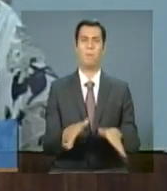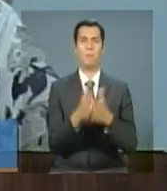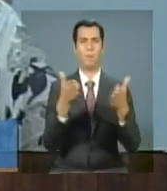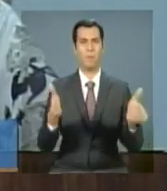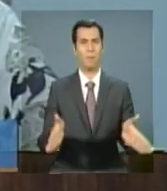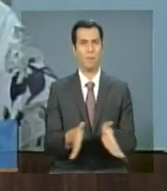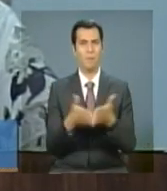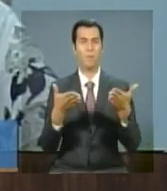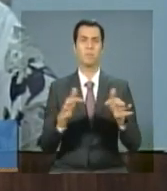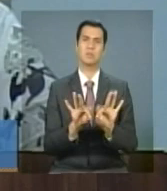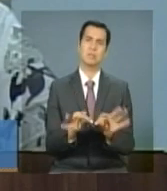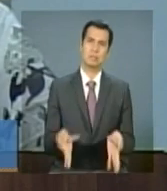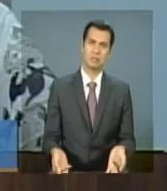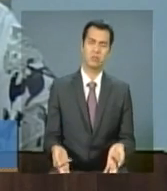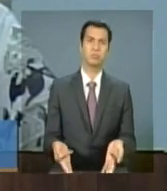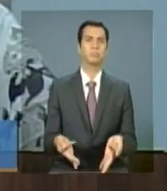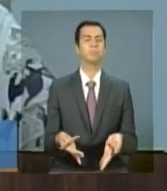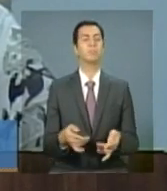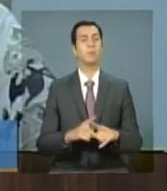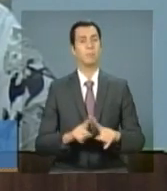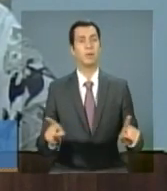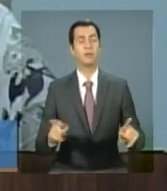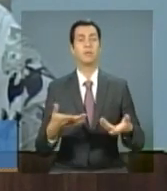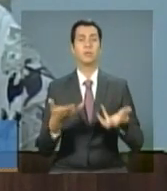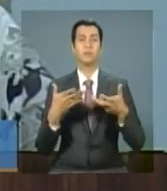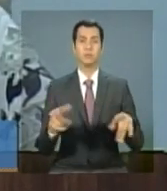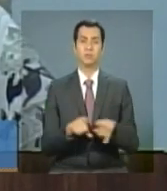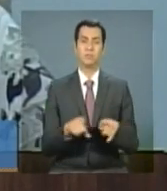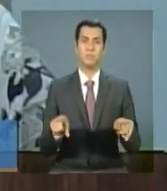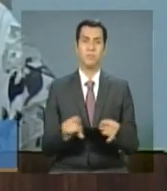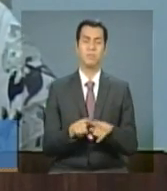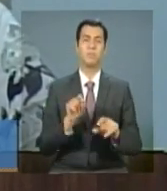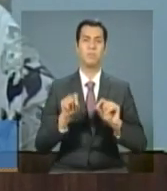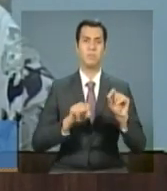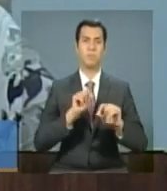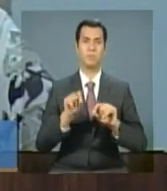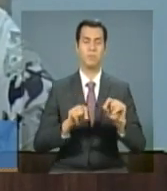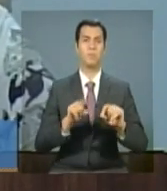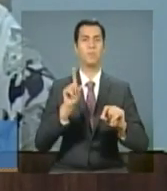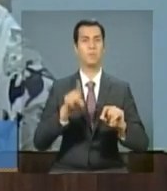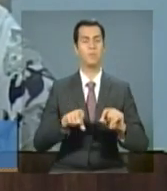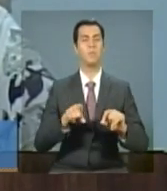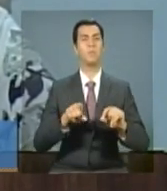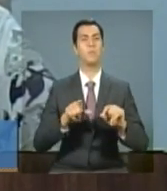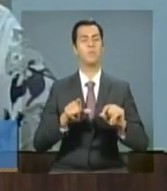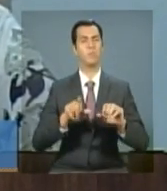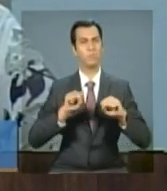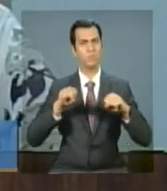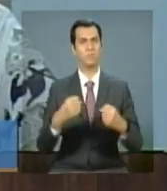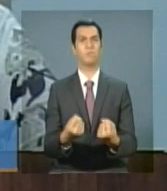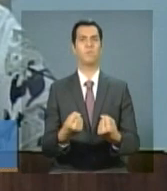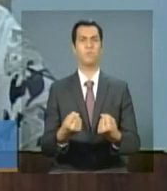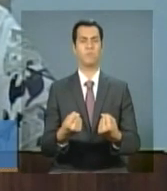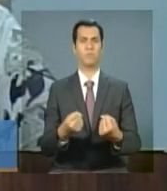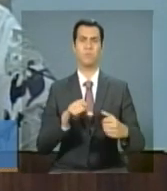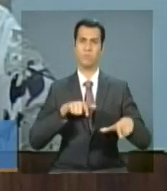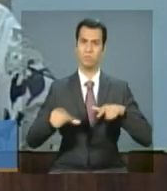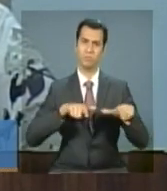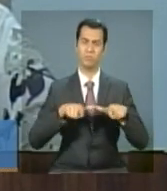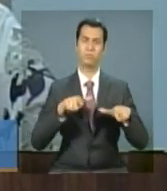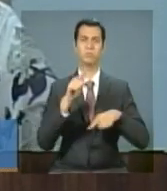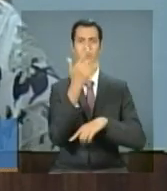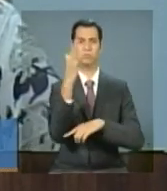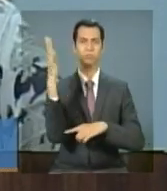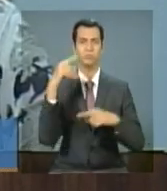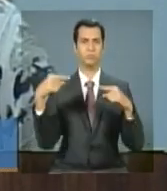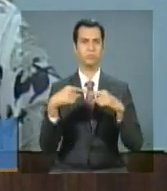e vulnerável no Brasil, mas tem reflexos de sustentabilidade, de fortalecimento de ações ambientais